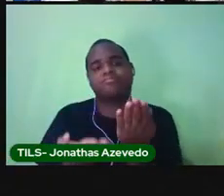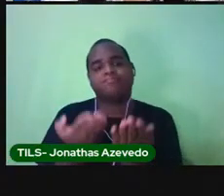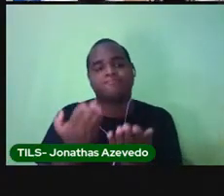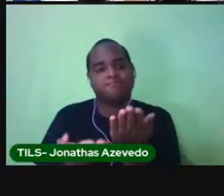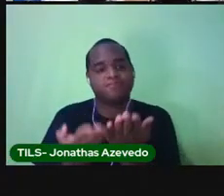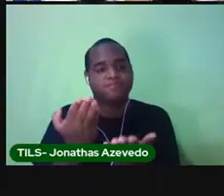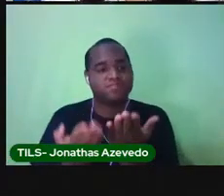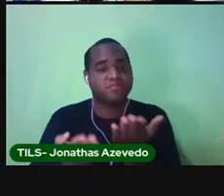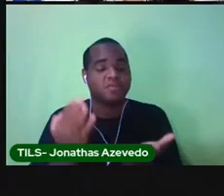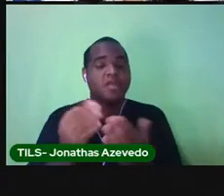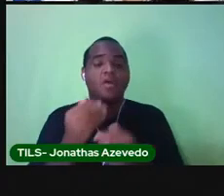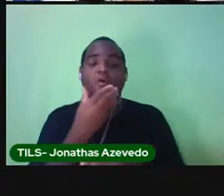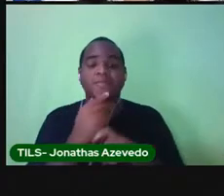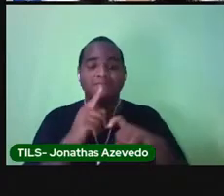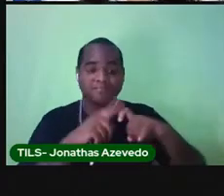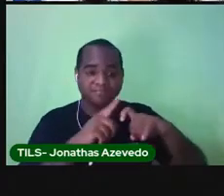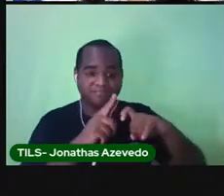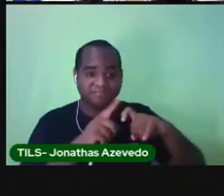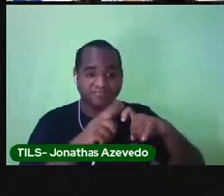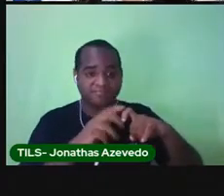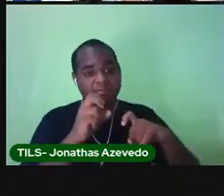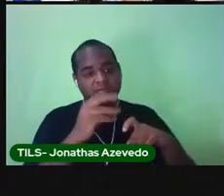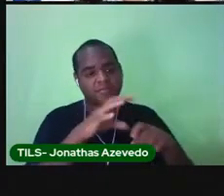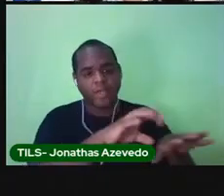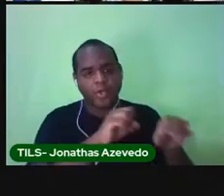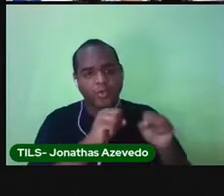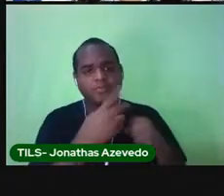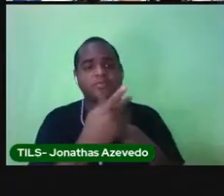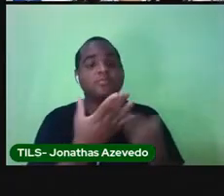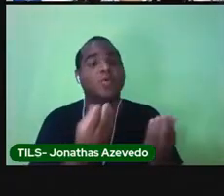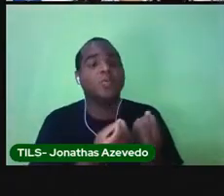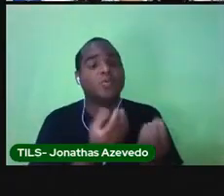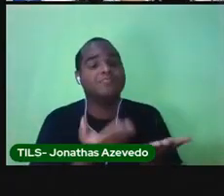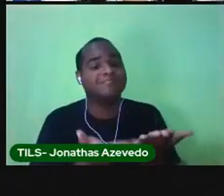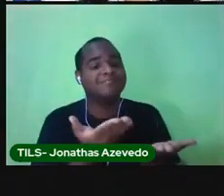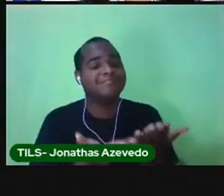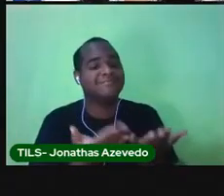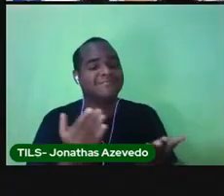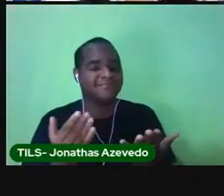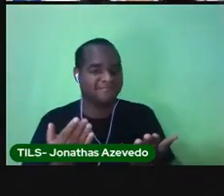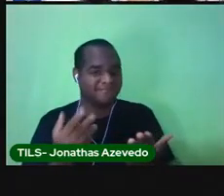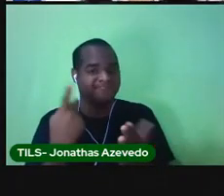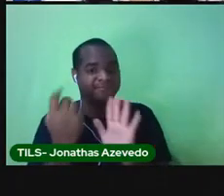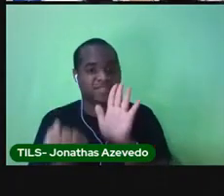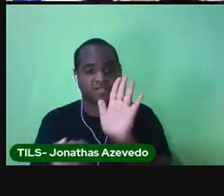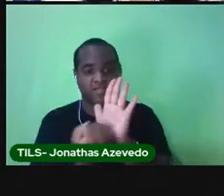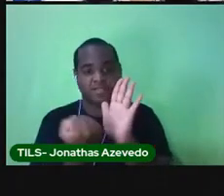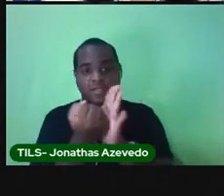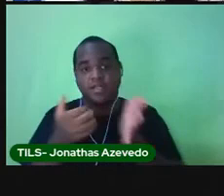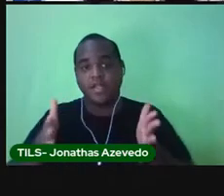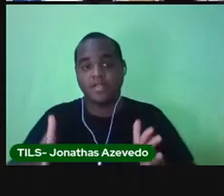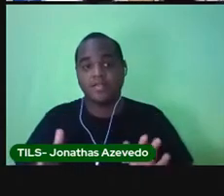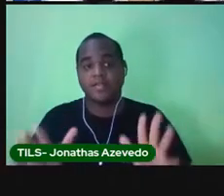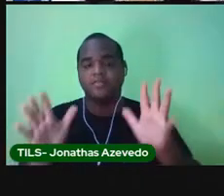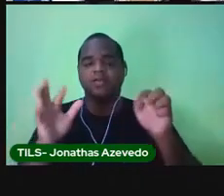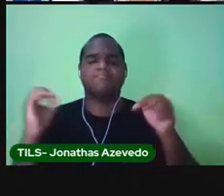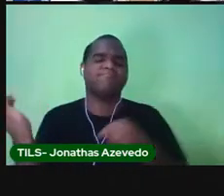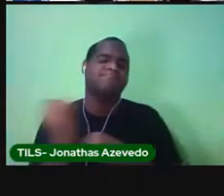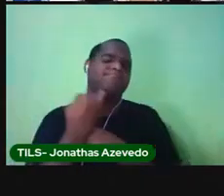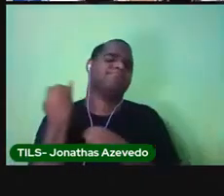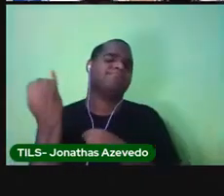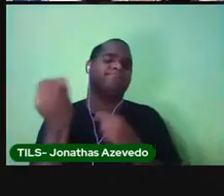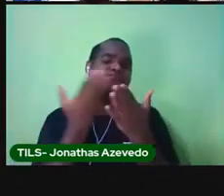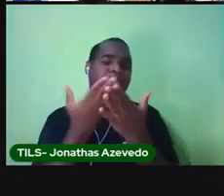na hora que o doutor pegou você. Então, a certidão de nascimento é algo muito importante